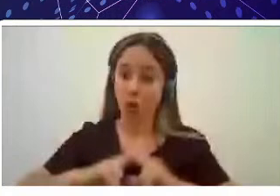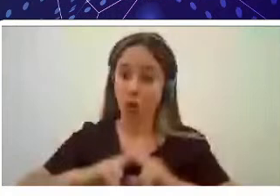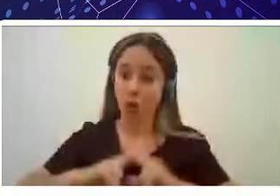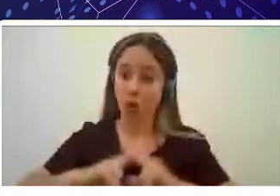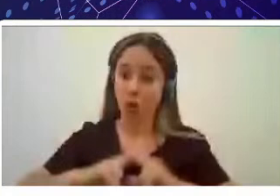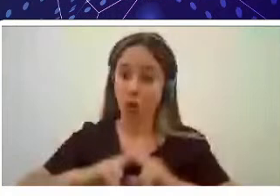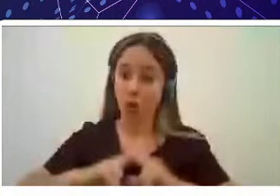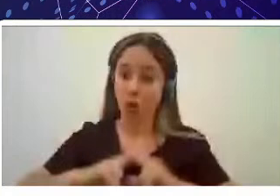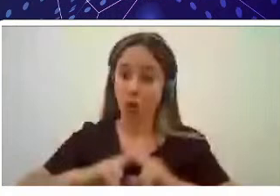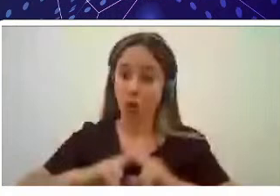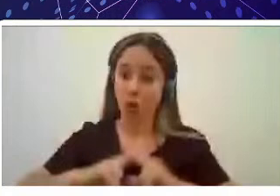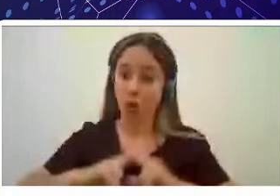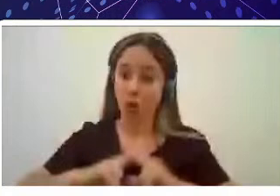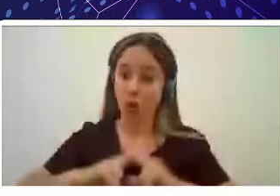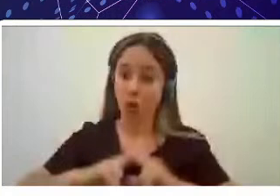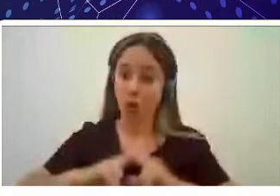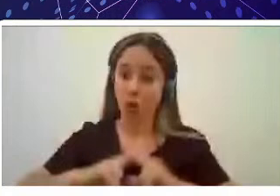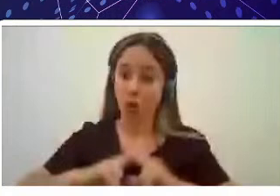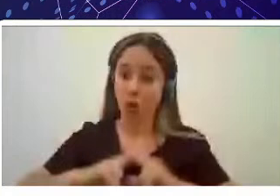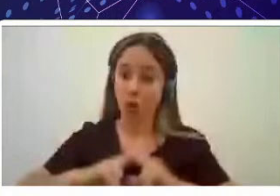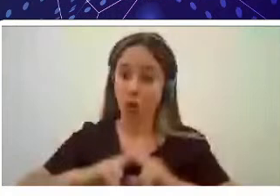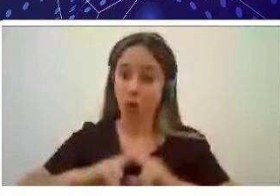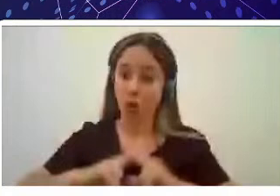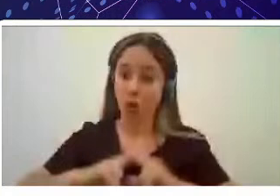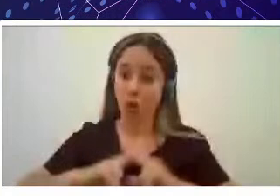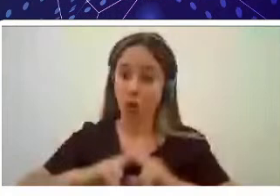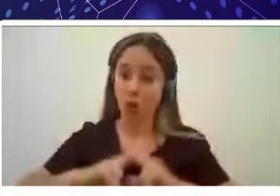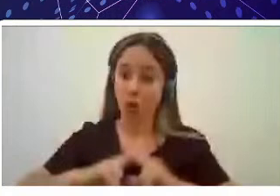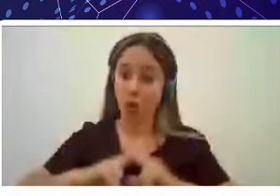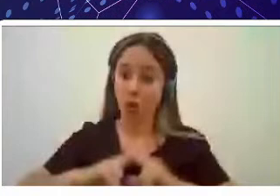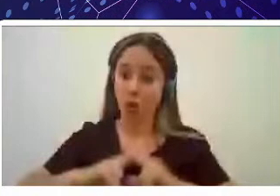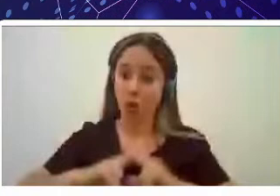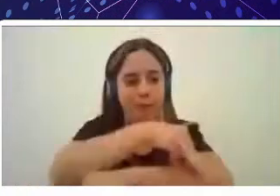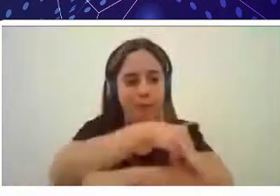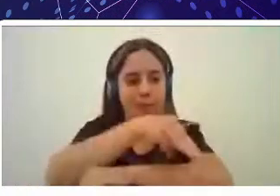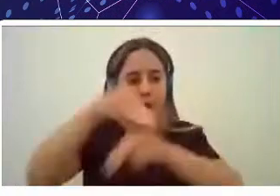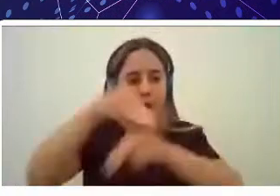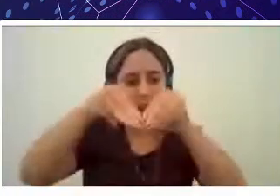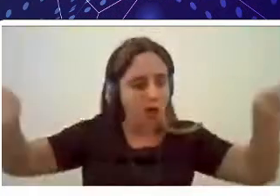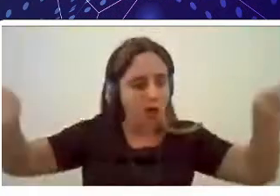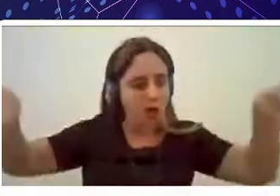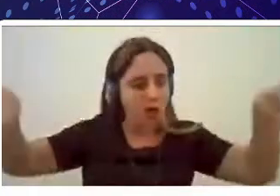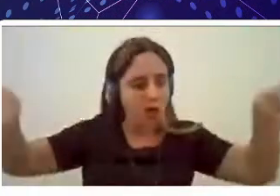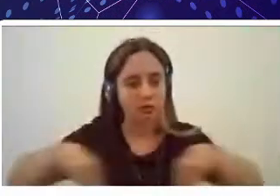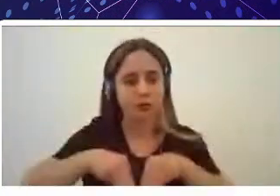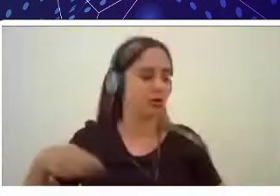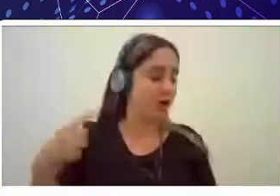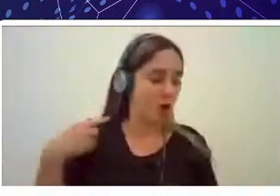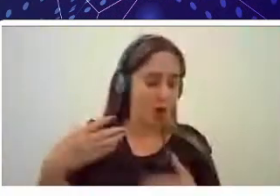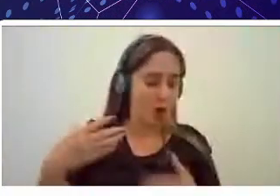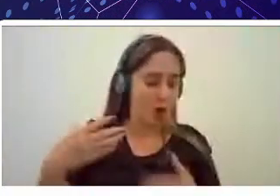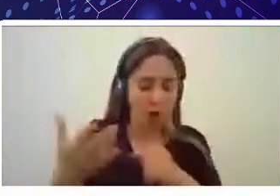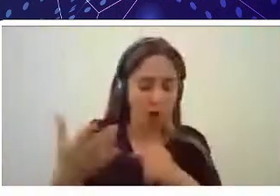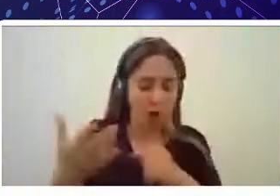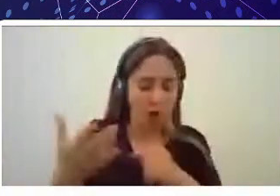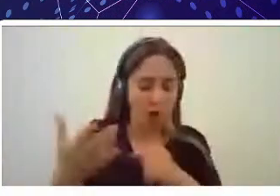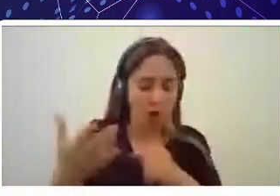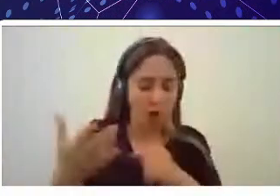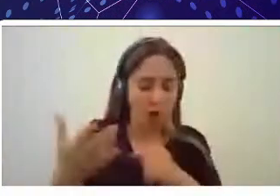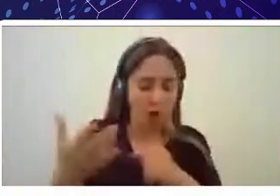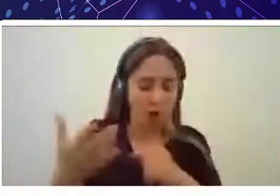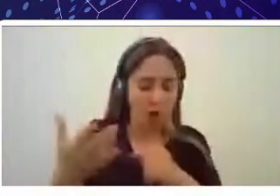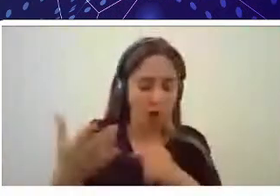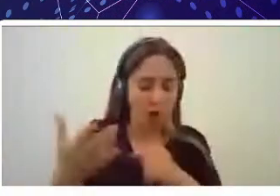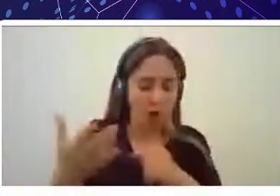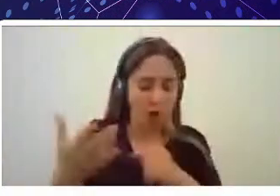de estocagem de peixe, de tambaqui, de uso de probióticos que está sendo coordenado por mim, o professor